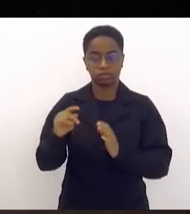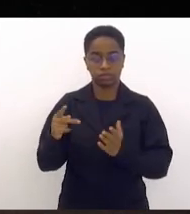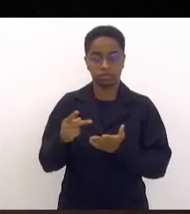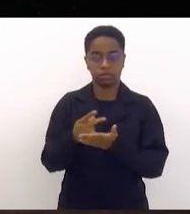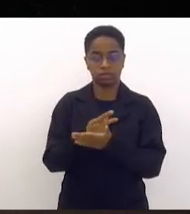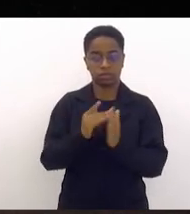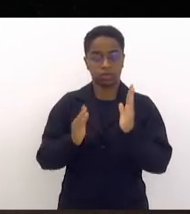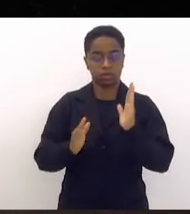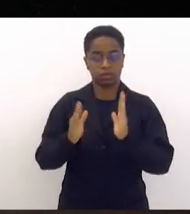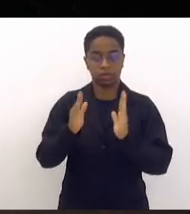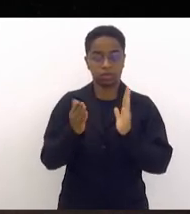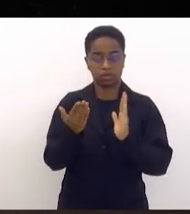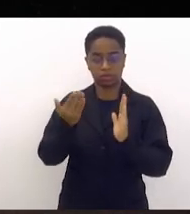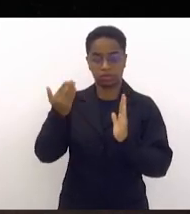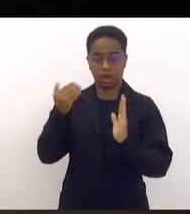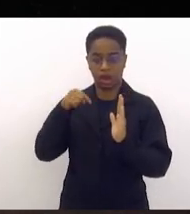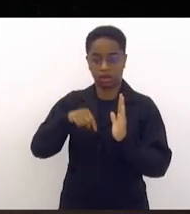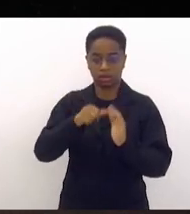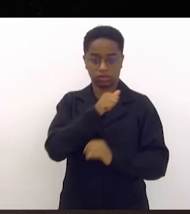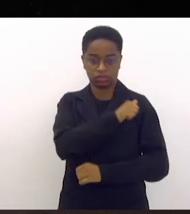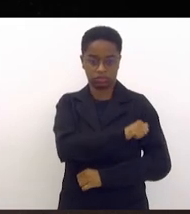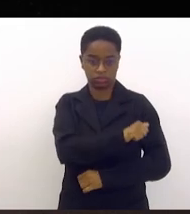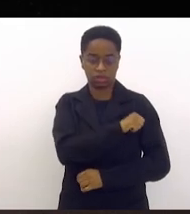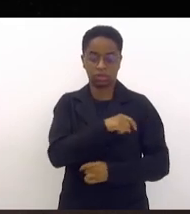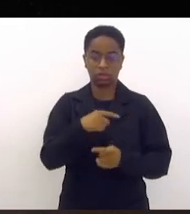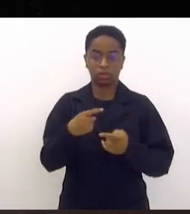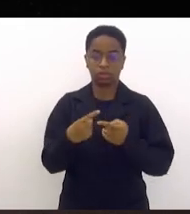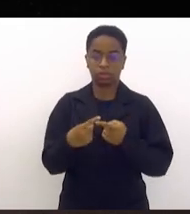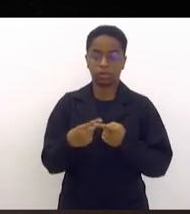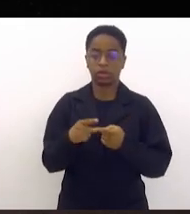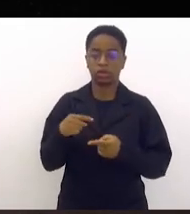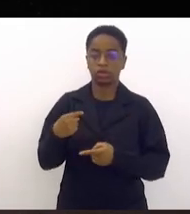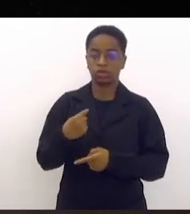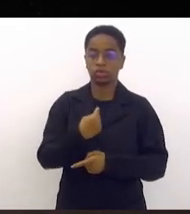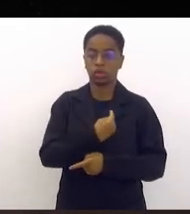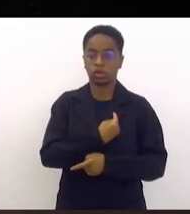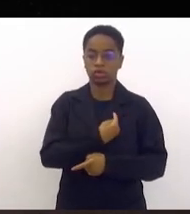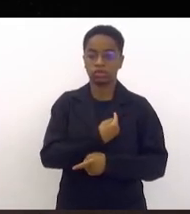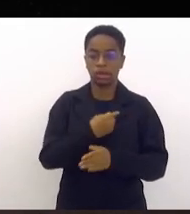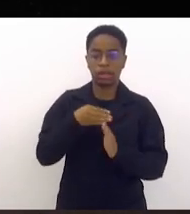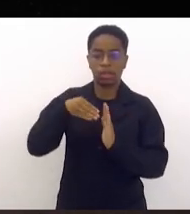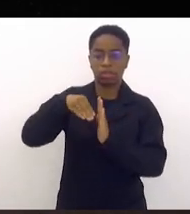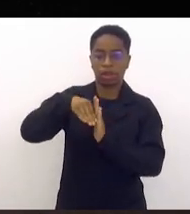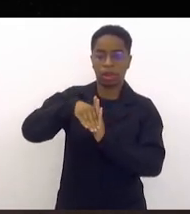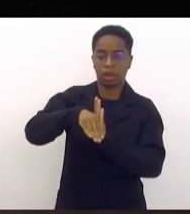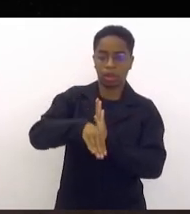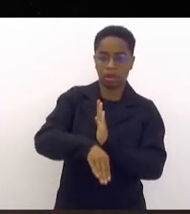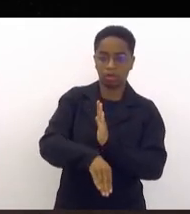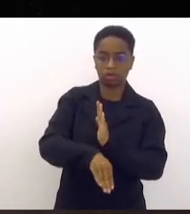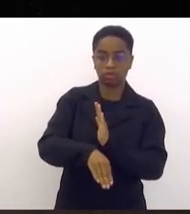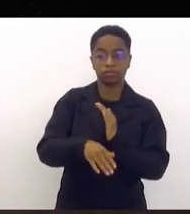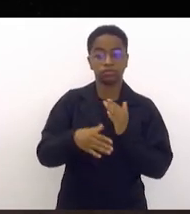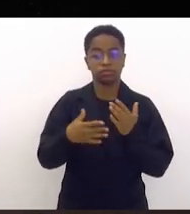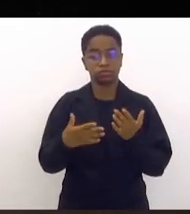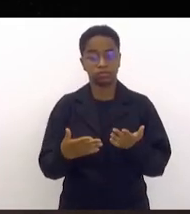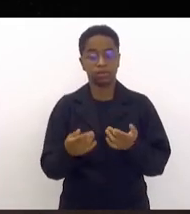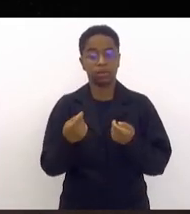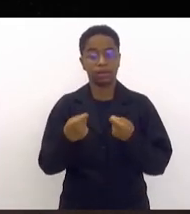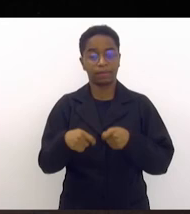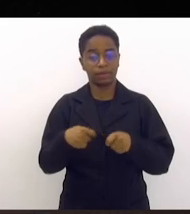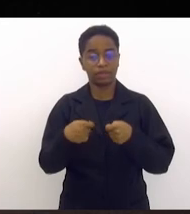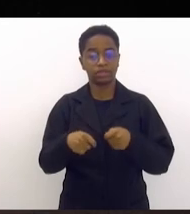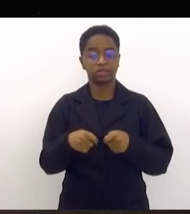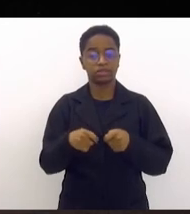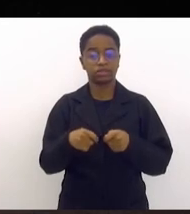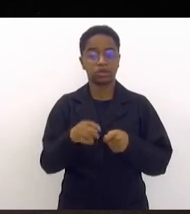últimos anos no Estado do Rio de Janeiro, onde nós chegamos ao fundo do poço, ter que mexer em